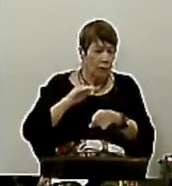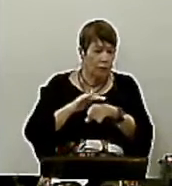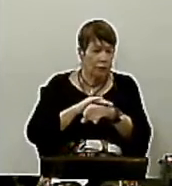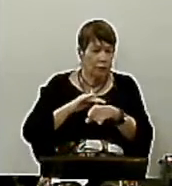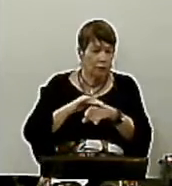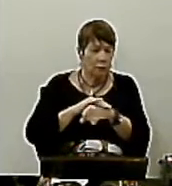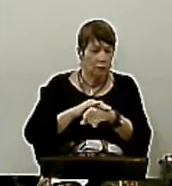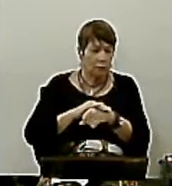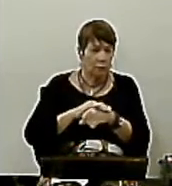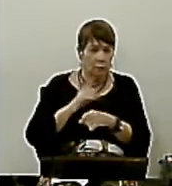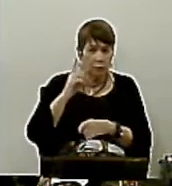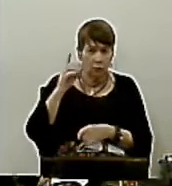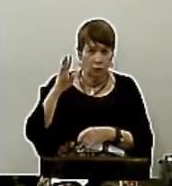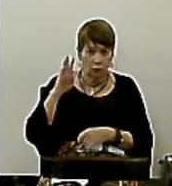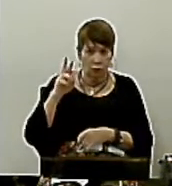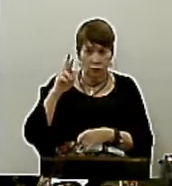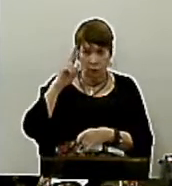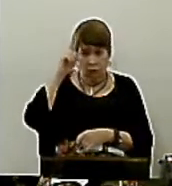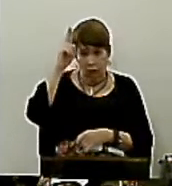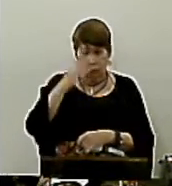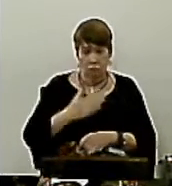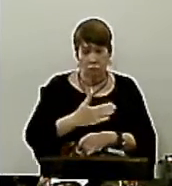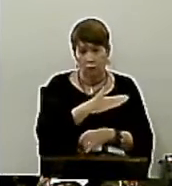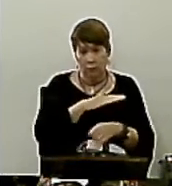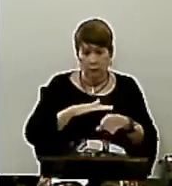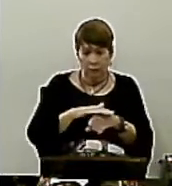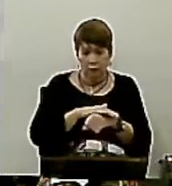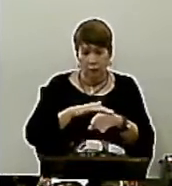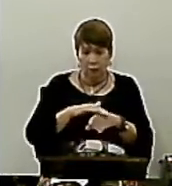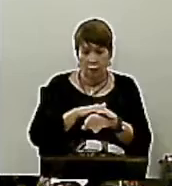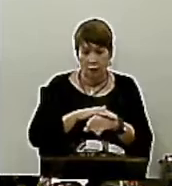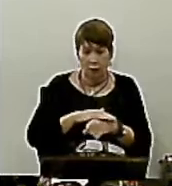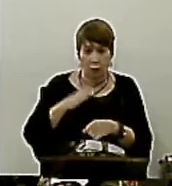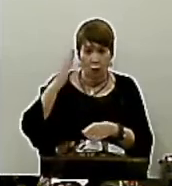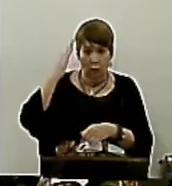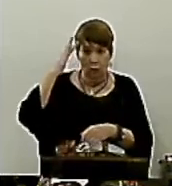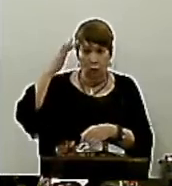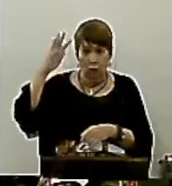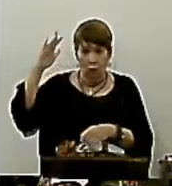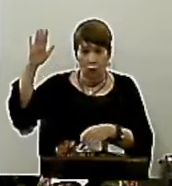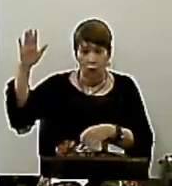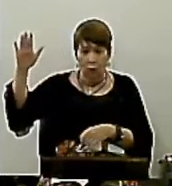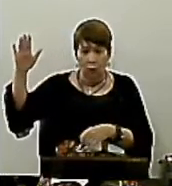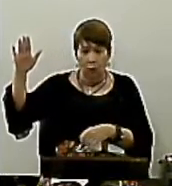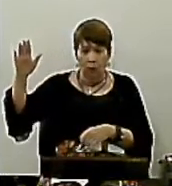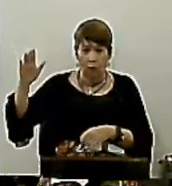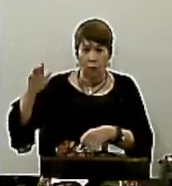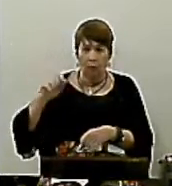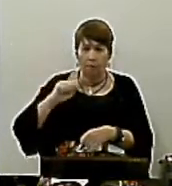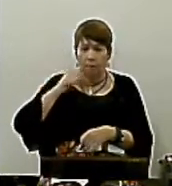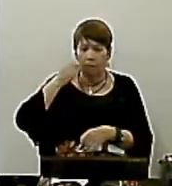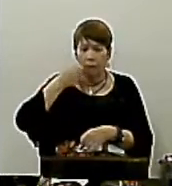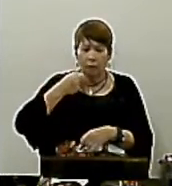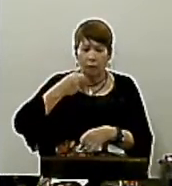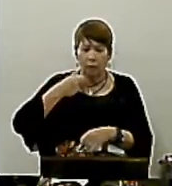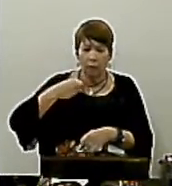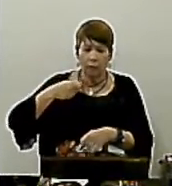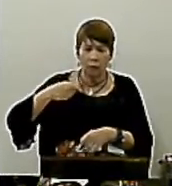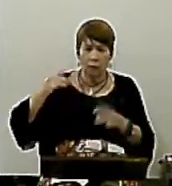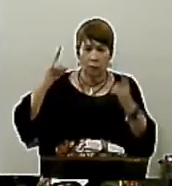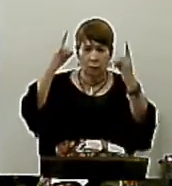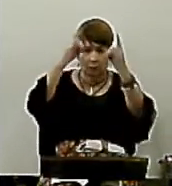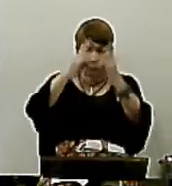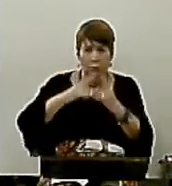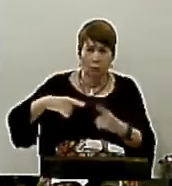soldados Conversavam Ó eu tive um pesadelo Essa noite Eu sonhei que tinha um pão Voando em cima do acampamento E esse pão rodava